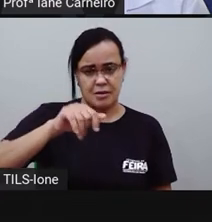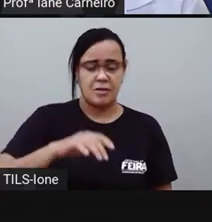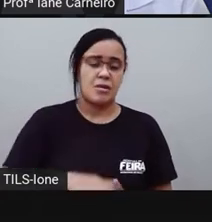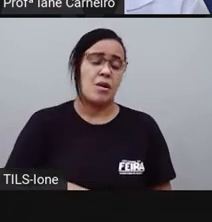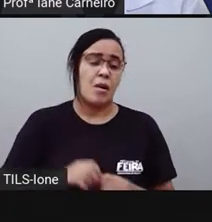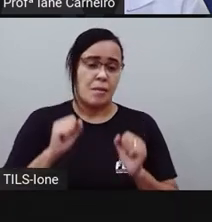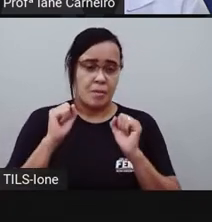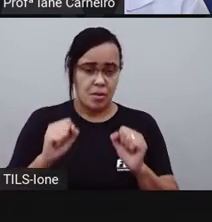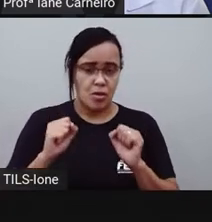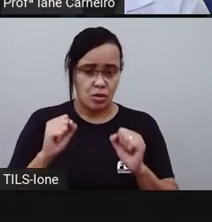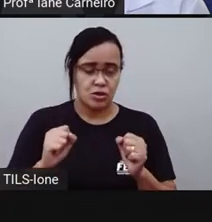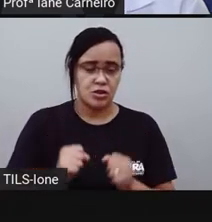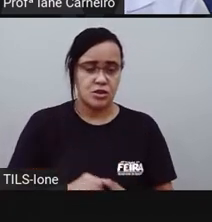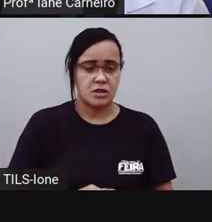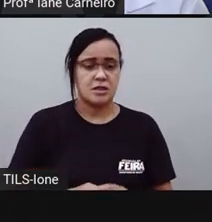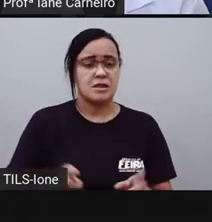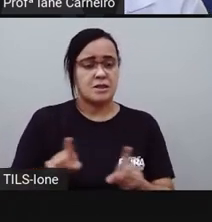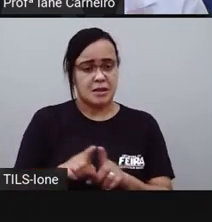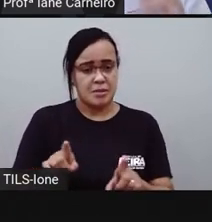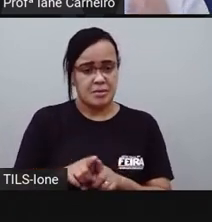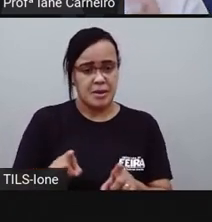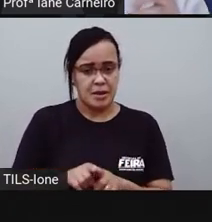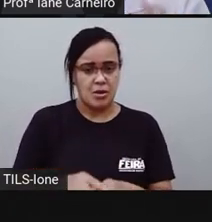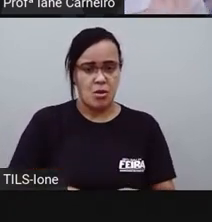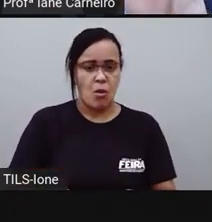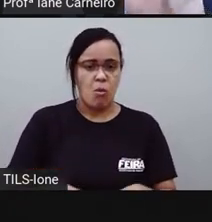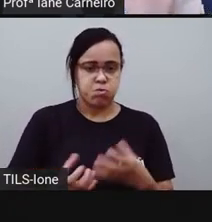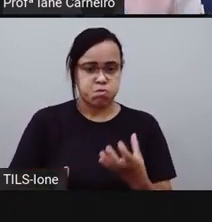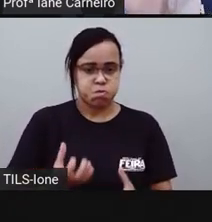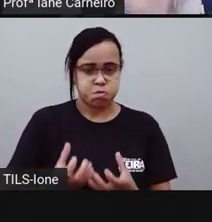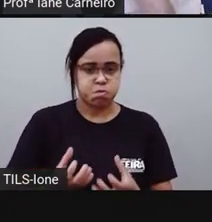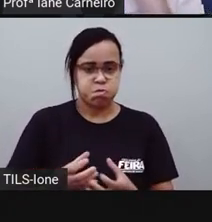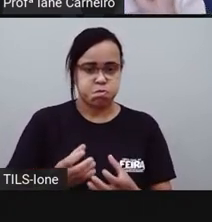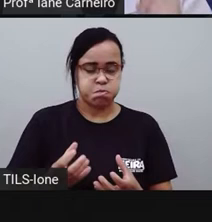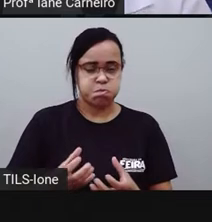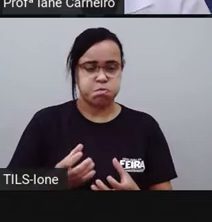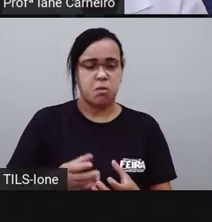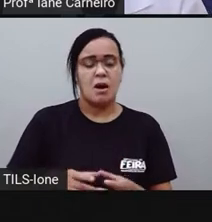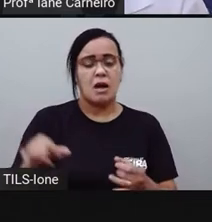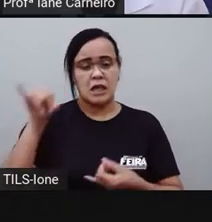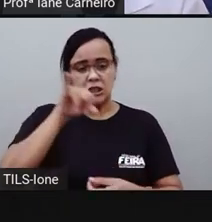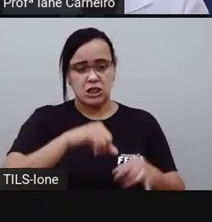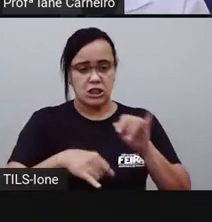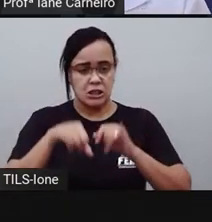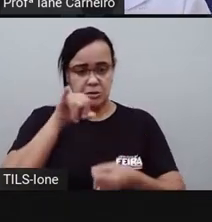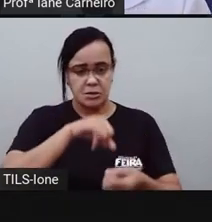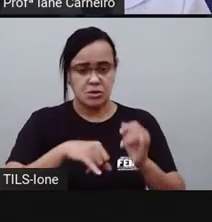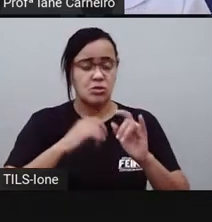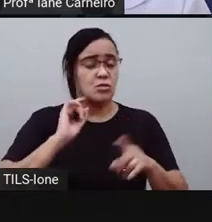substituído por fermento. Aquele fermento químico que a Pro vai mostrar nesse tanto pra vocês.